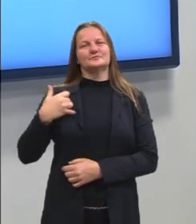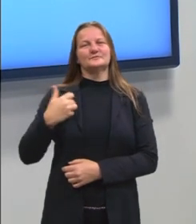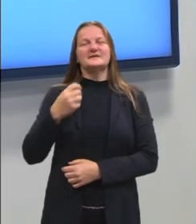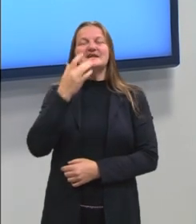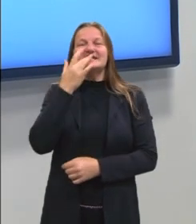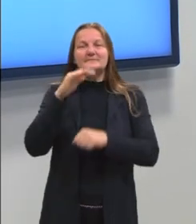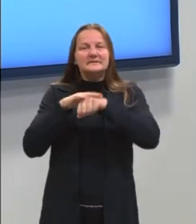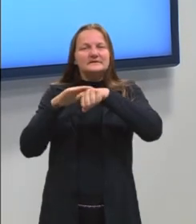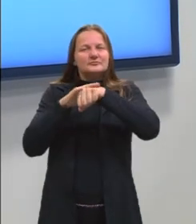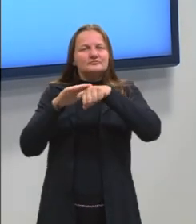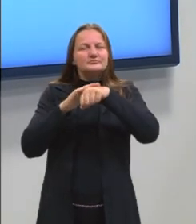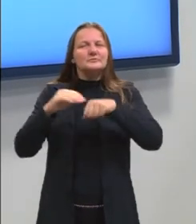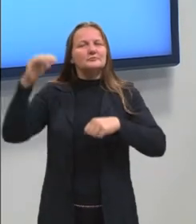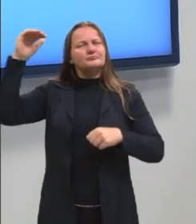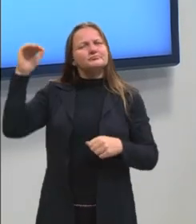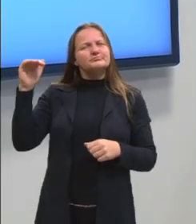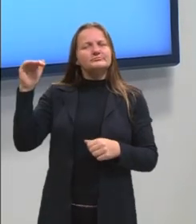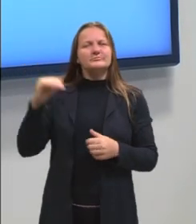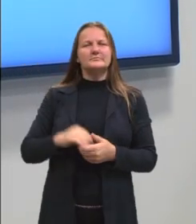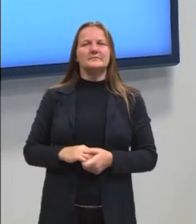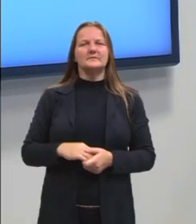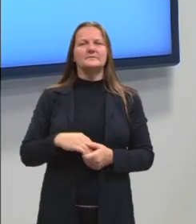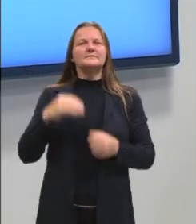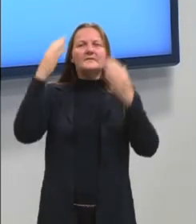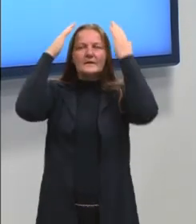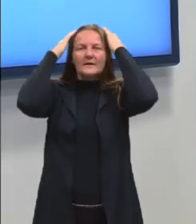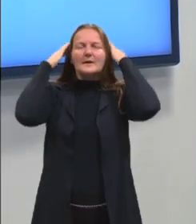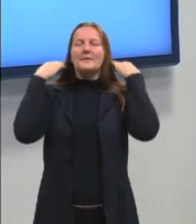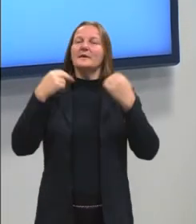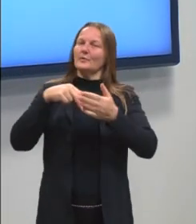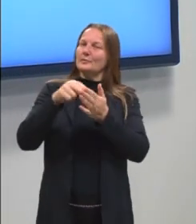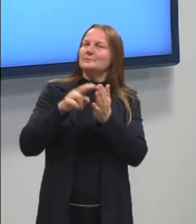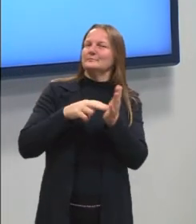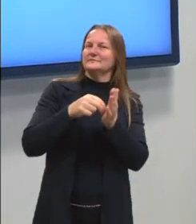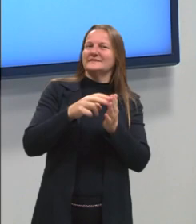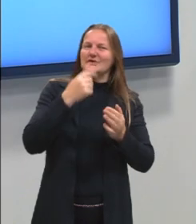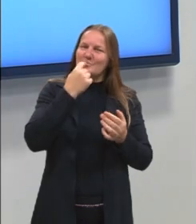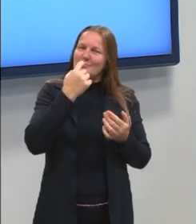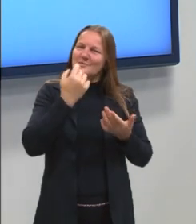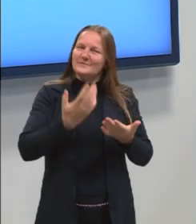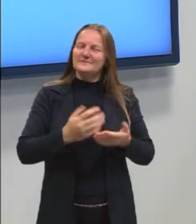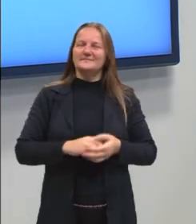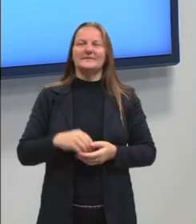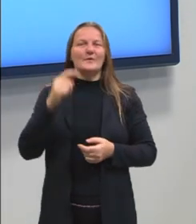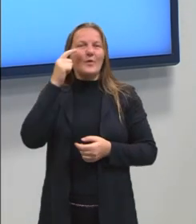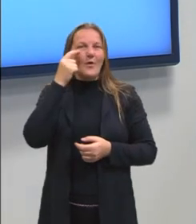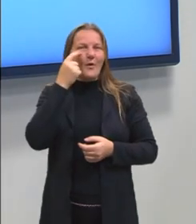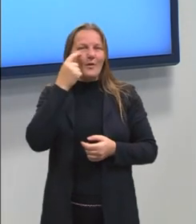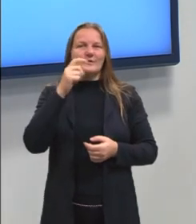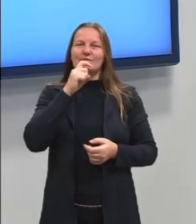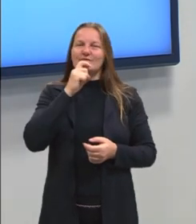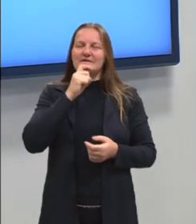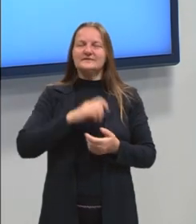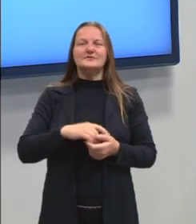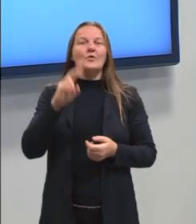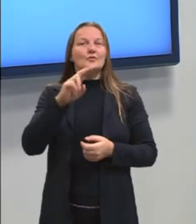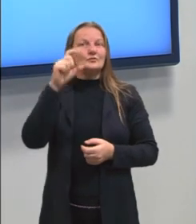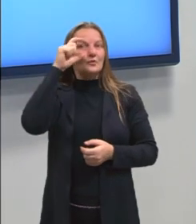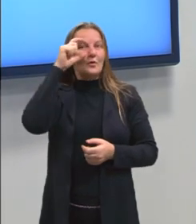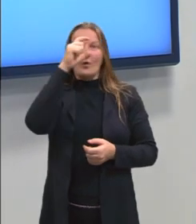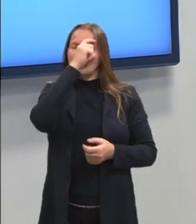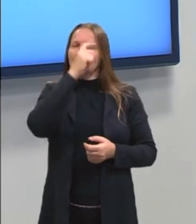sou branca, baixa estatura, tenho os cabelos tingidos, estou avermelhado, olho os verdes, uso óculos,